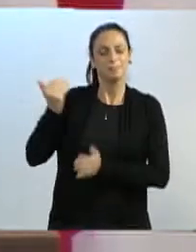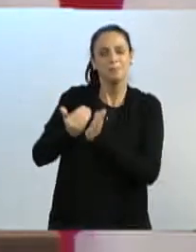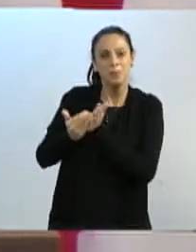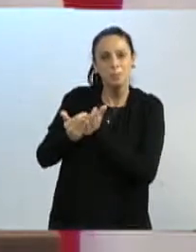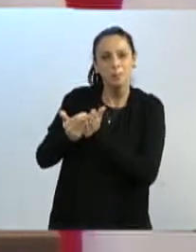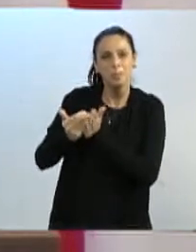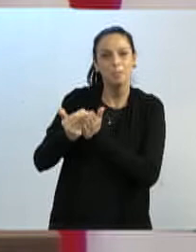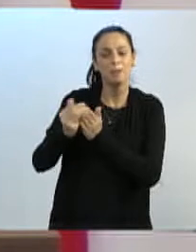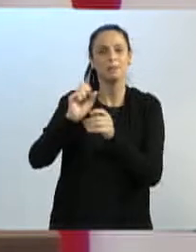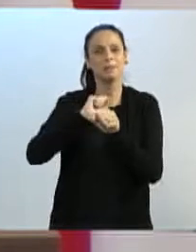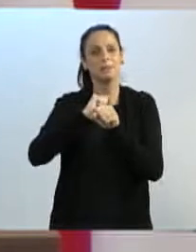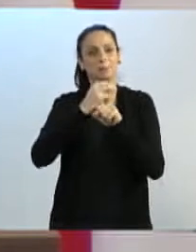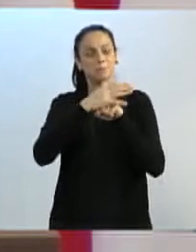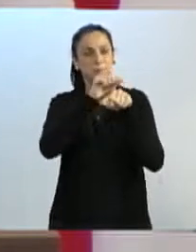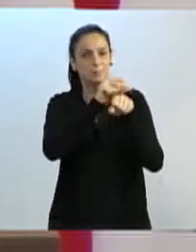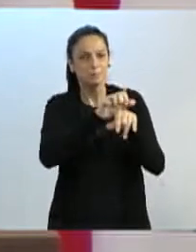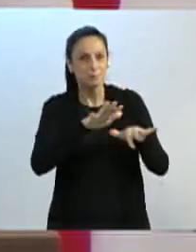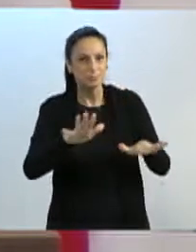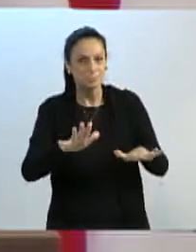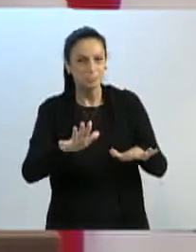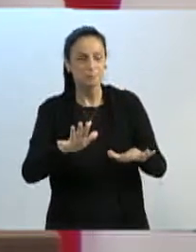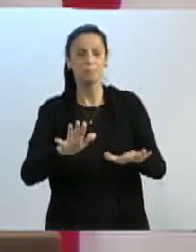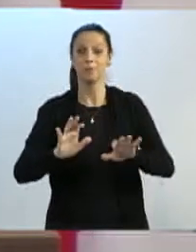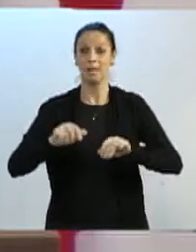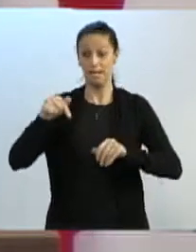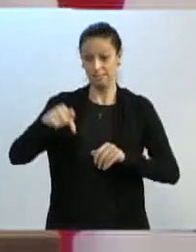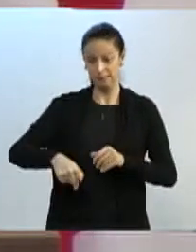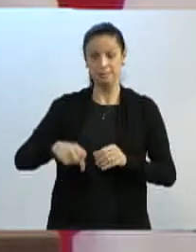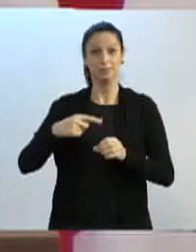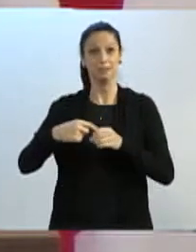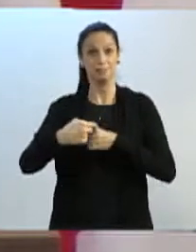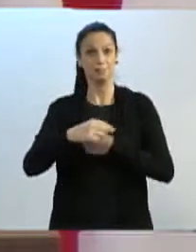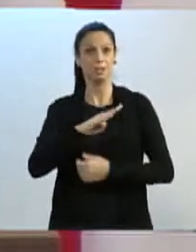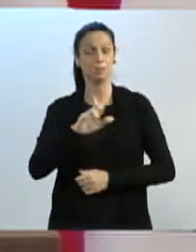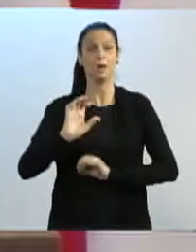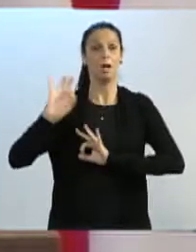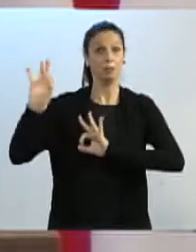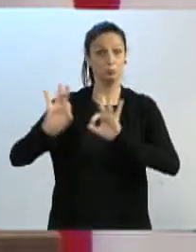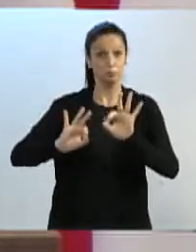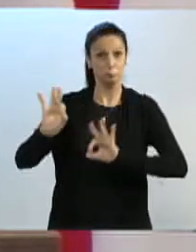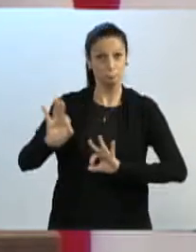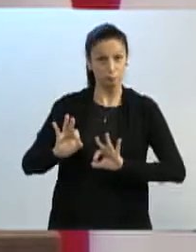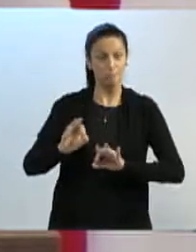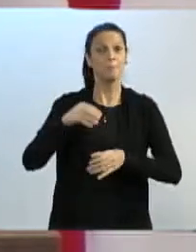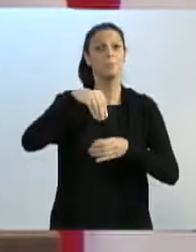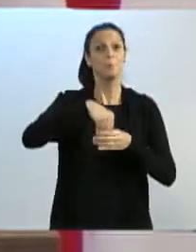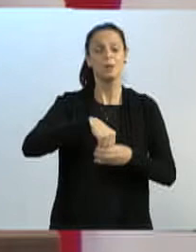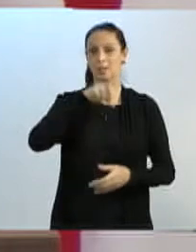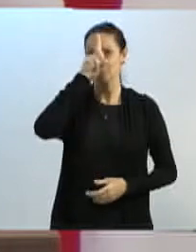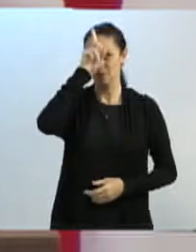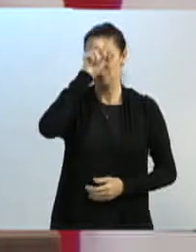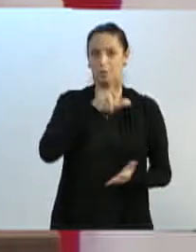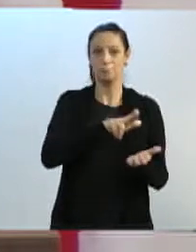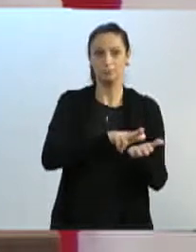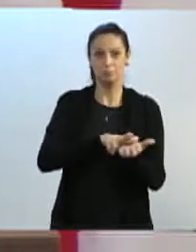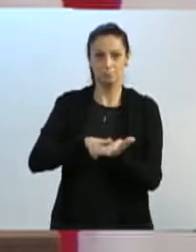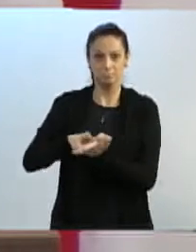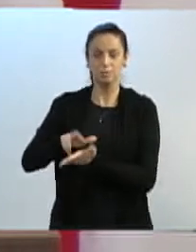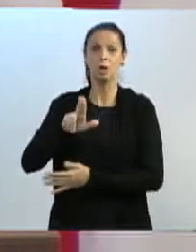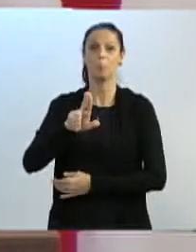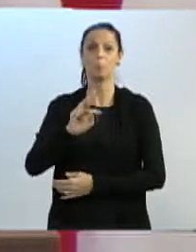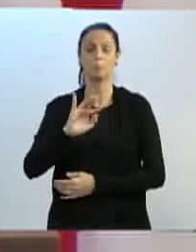estruturamos a nossa cidade através da ampliação dos leitos de UTI na rede hospitalar, também